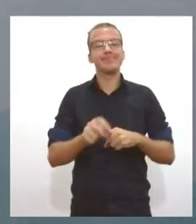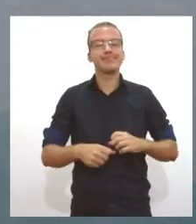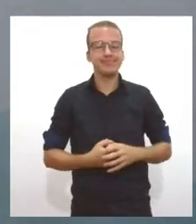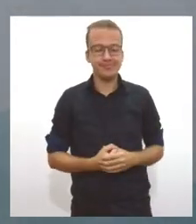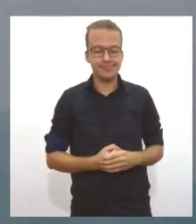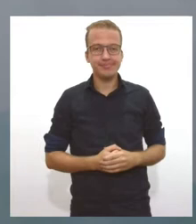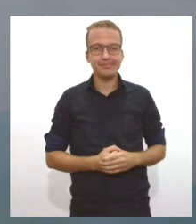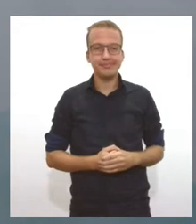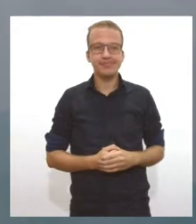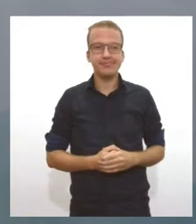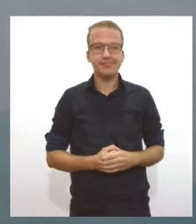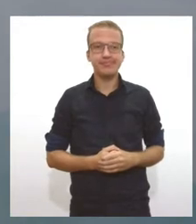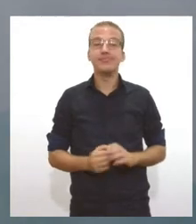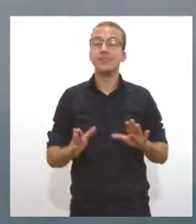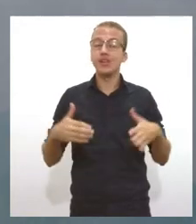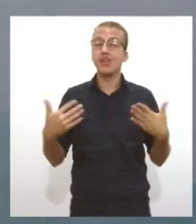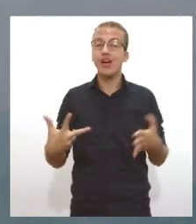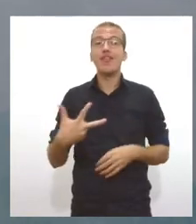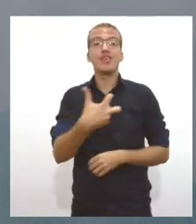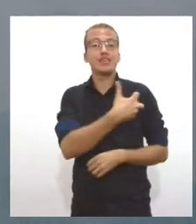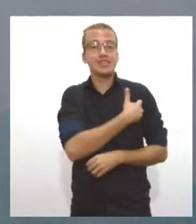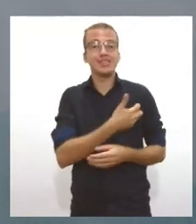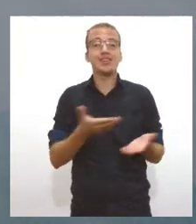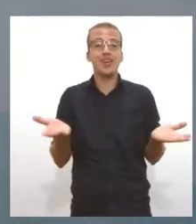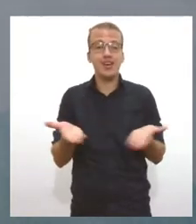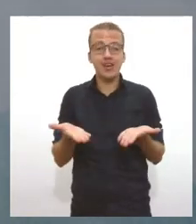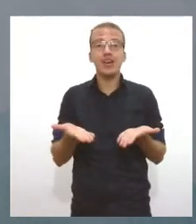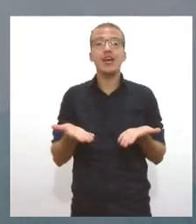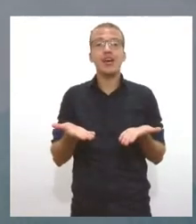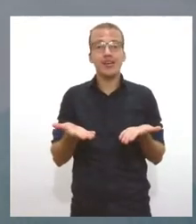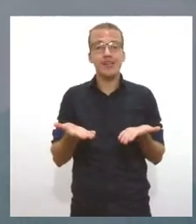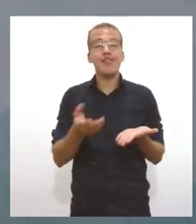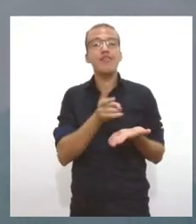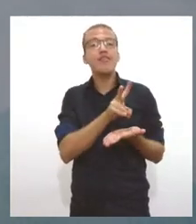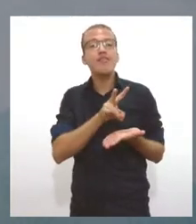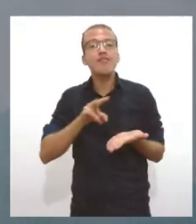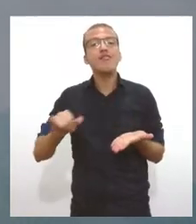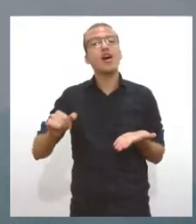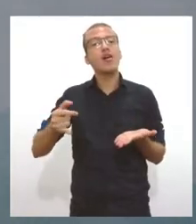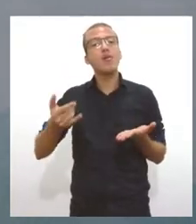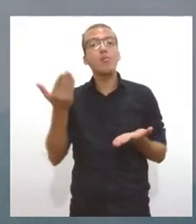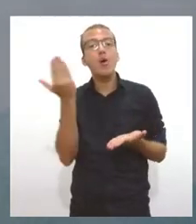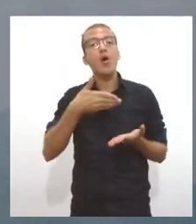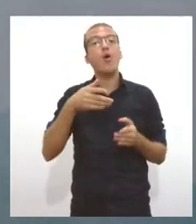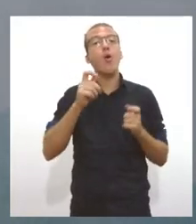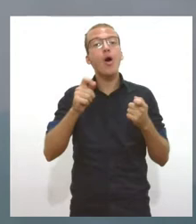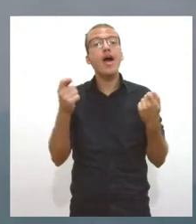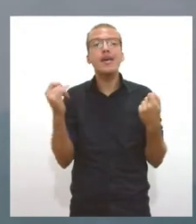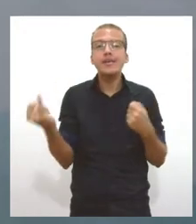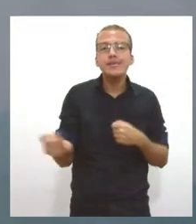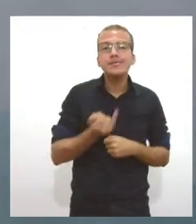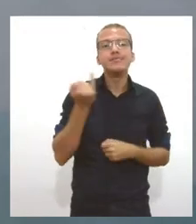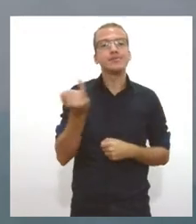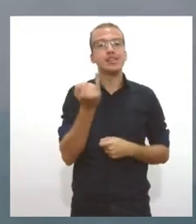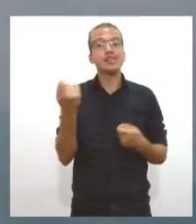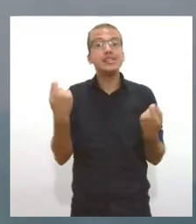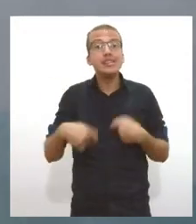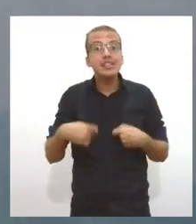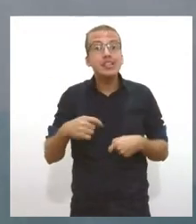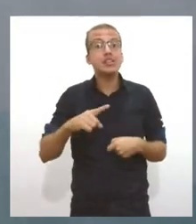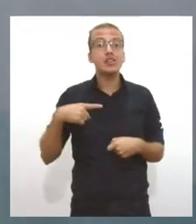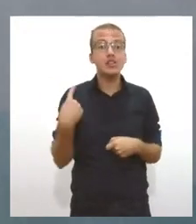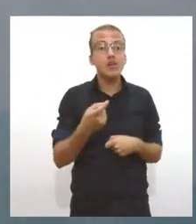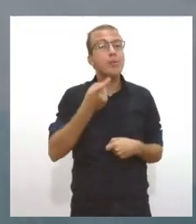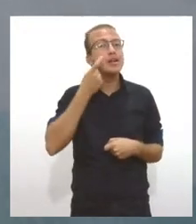Então, a vacina da Covid-19 veio para ressaltar ainda mais a importância e a necessidade que a gente tem de trabalhar com